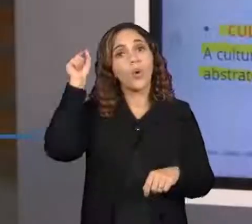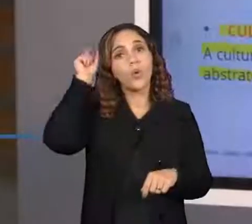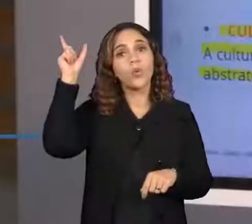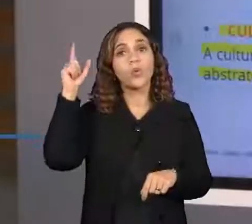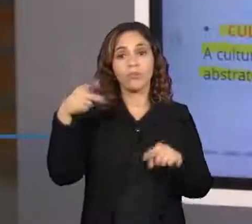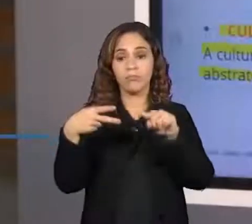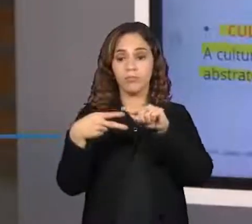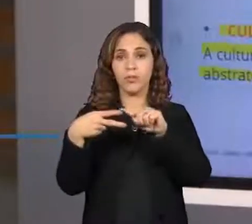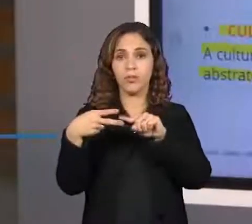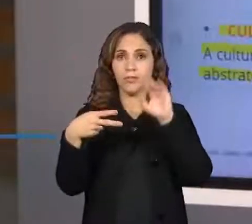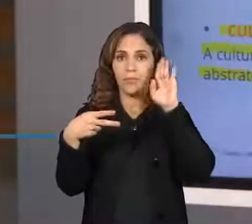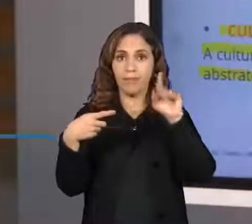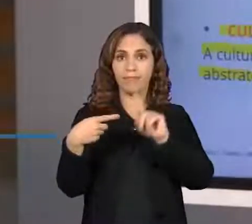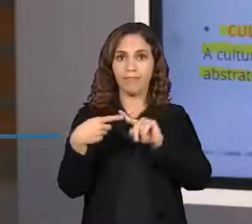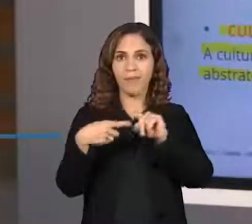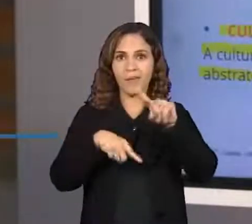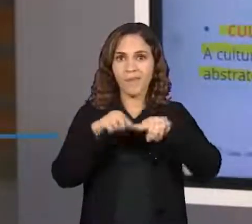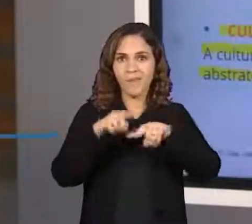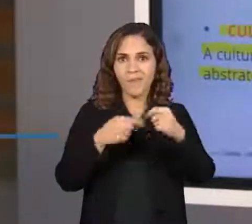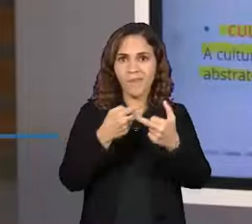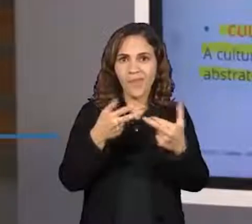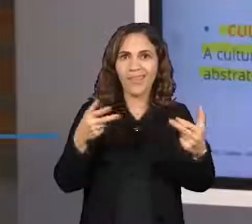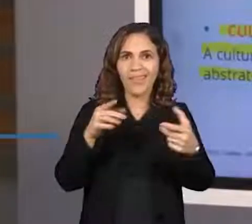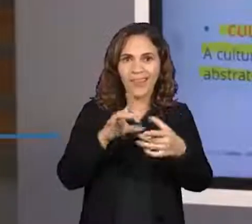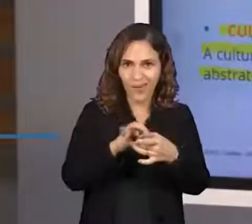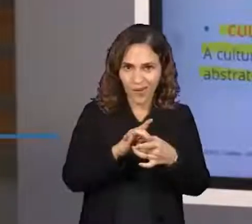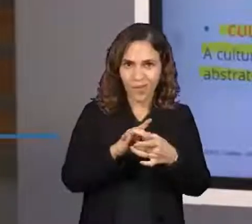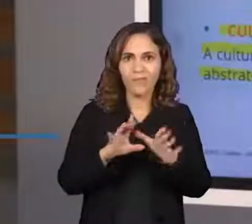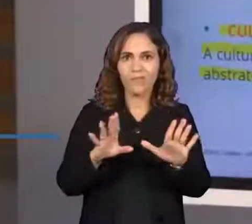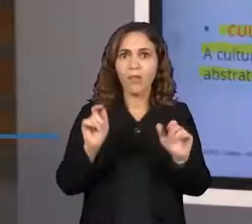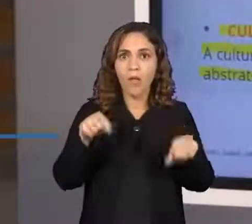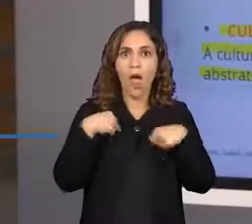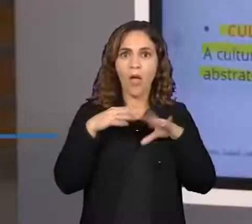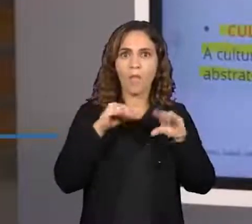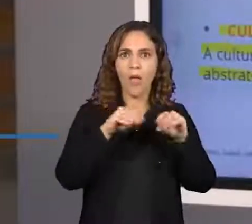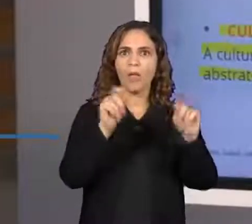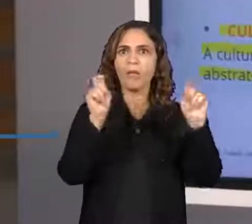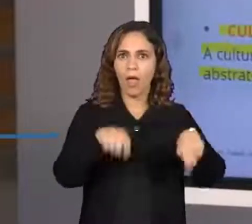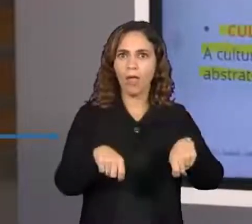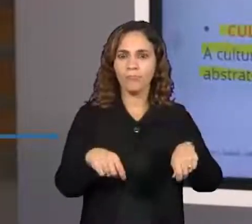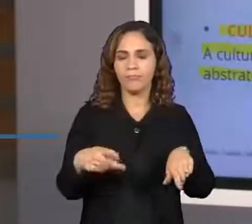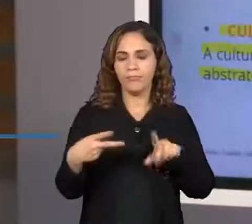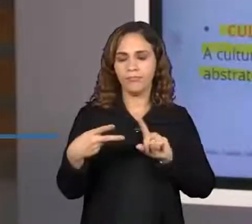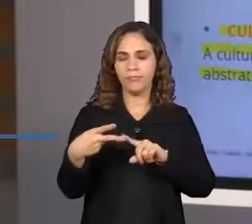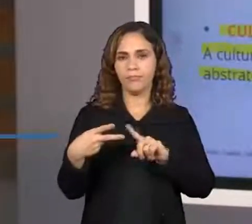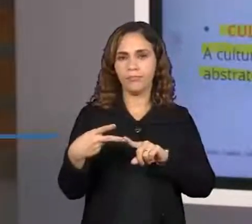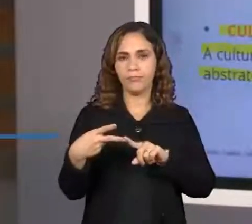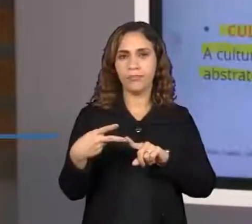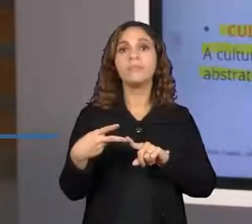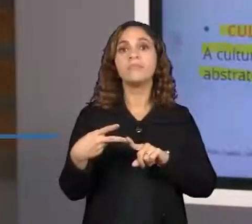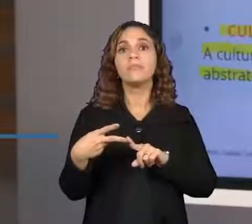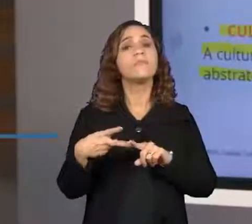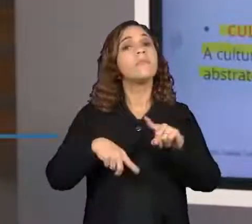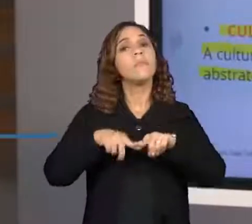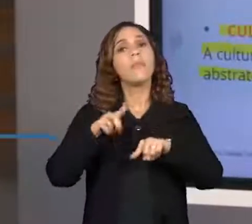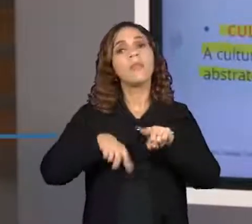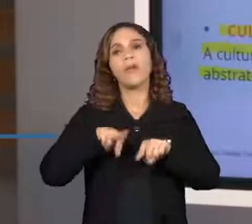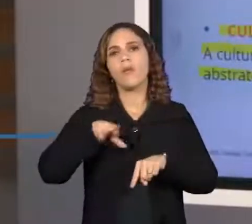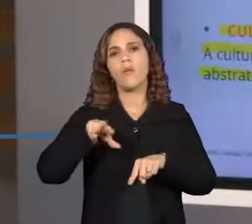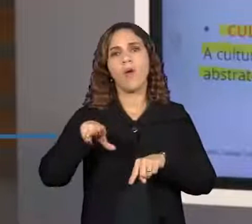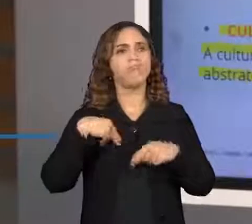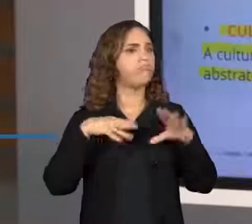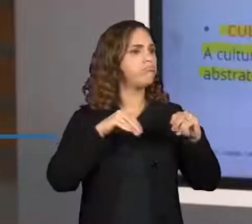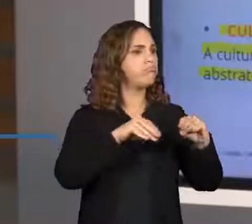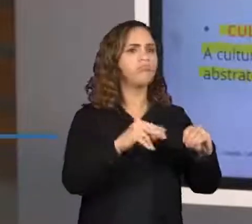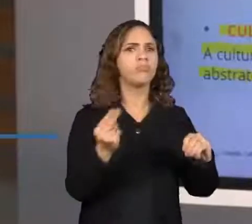cultura. Material, tudo que eu consigo tocar. E imaterial, aquilo que eu não consigo